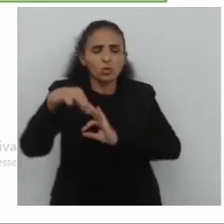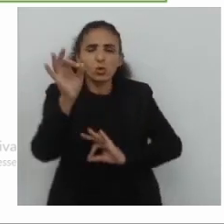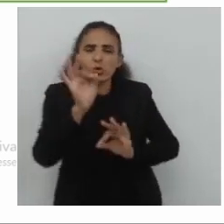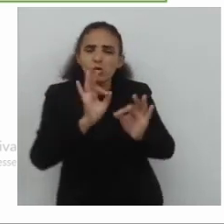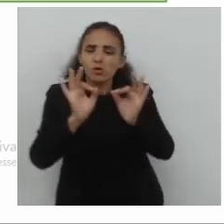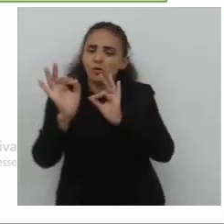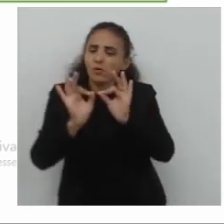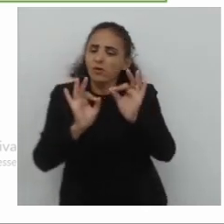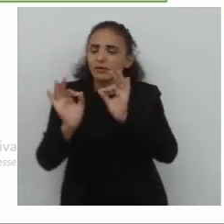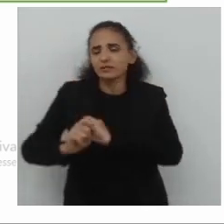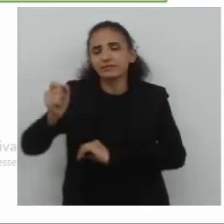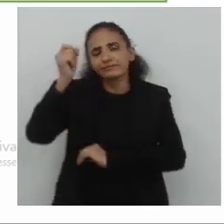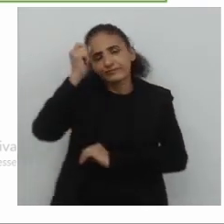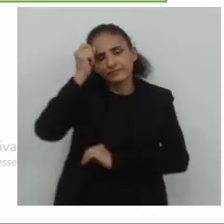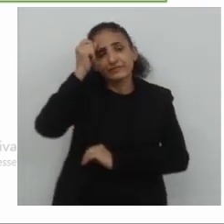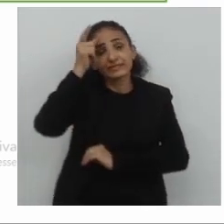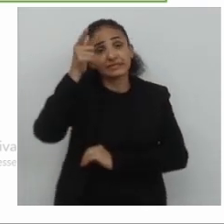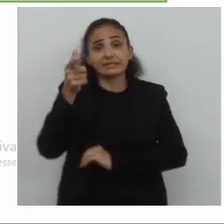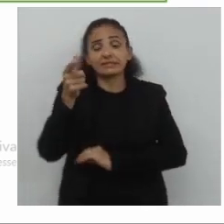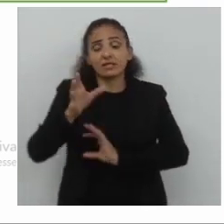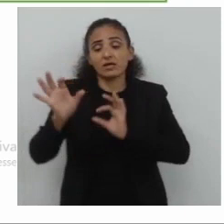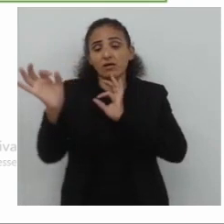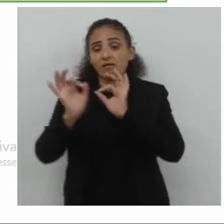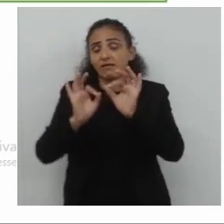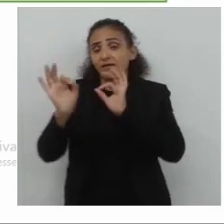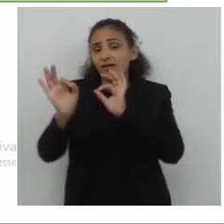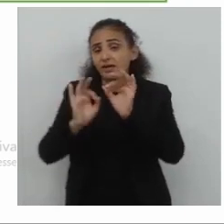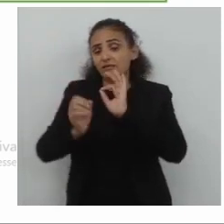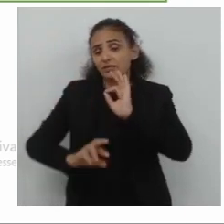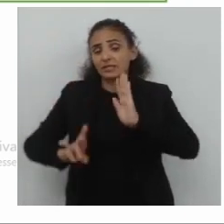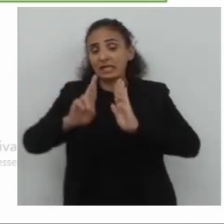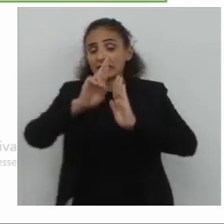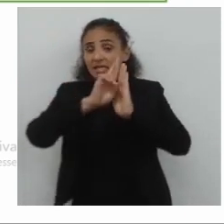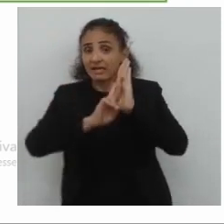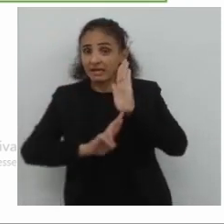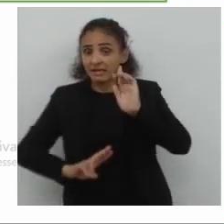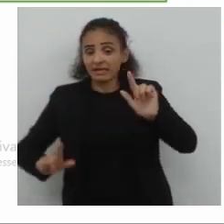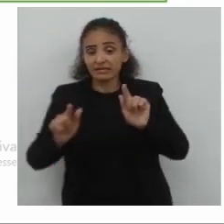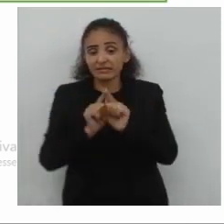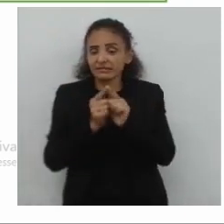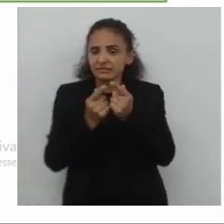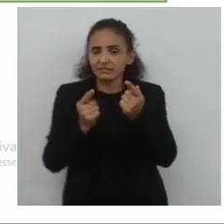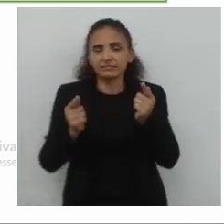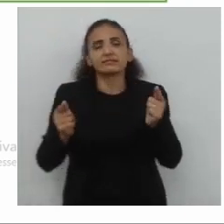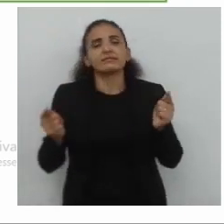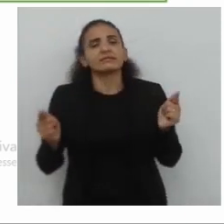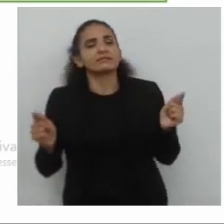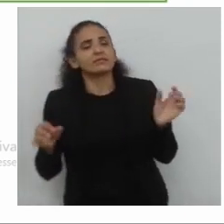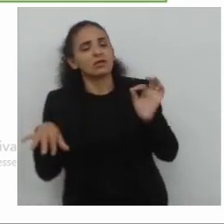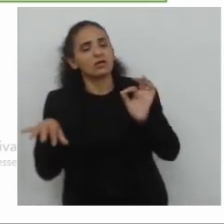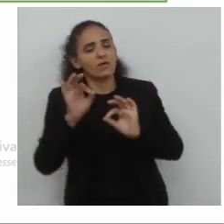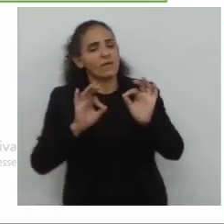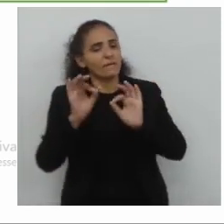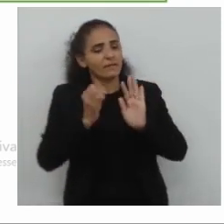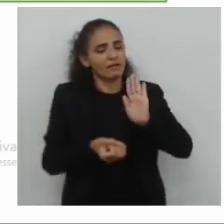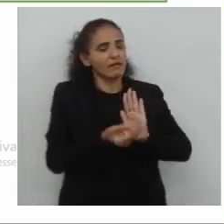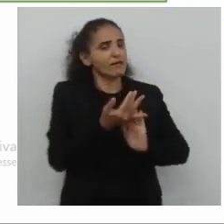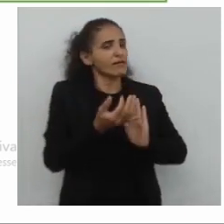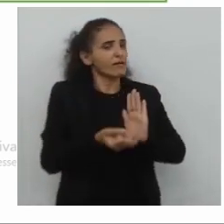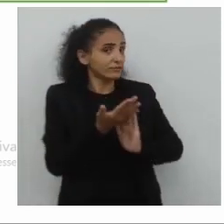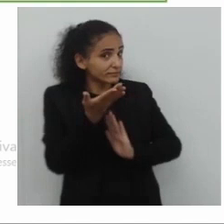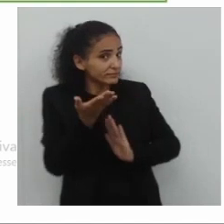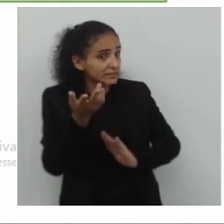organização das ideias, a organização das normas gramaticais, para a edição,